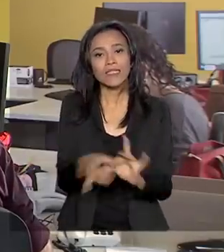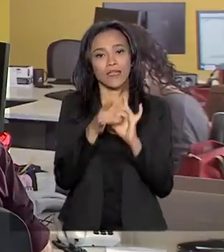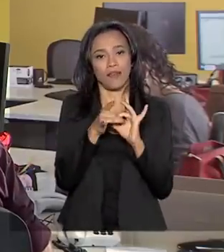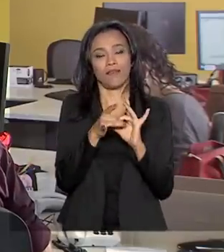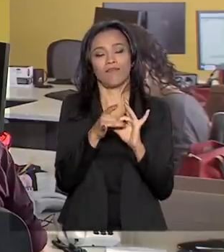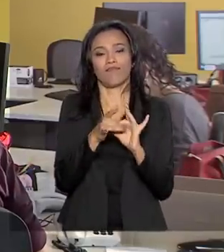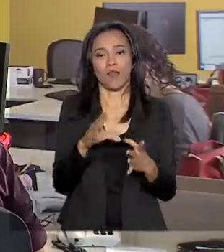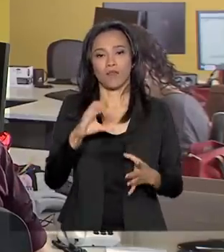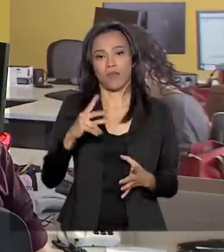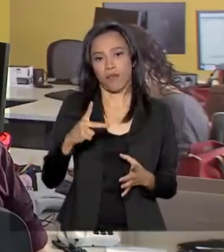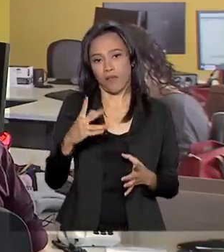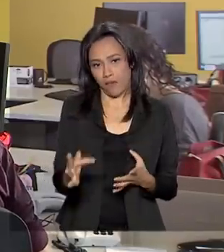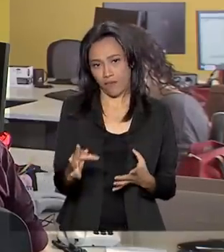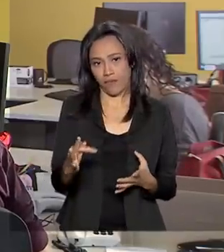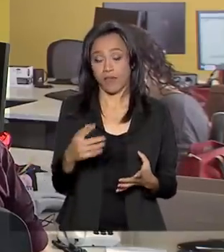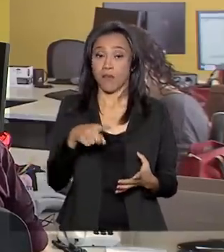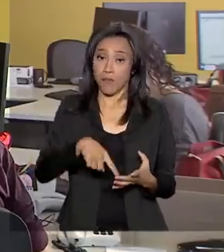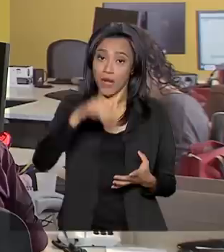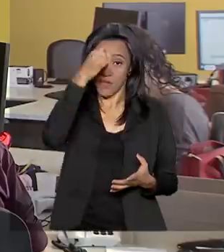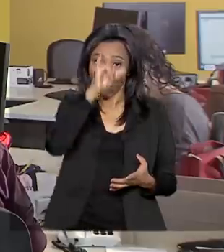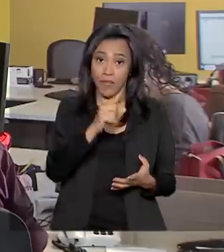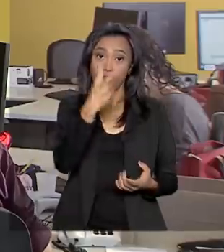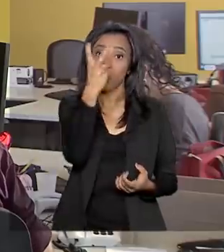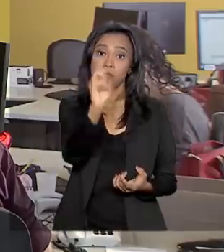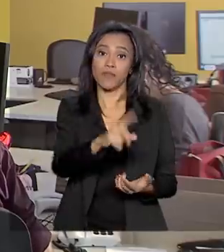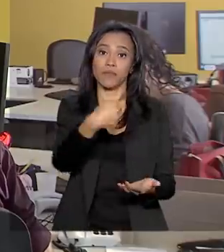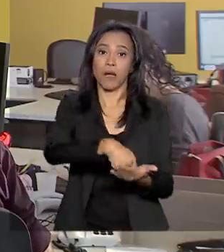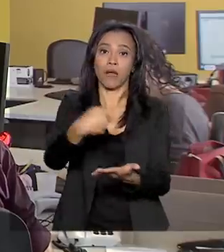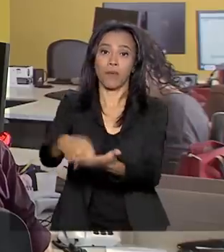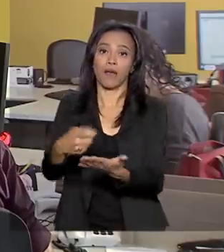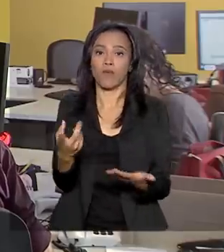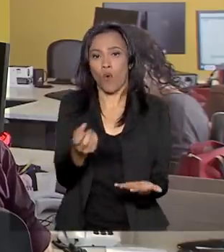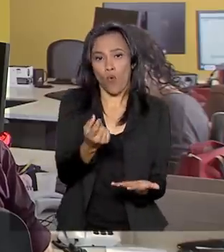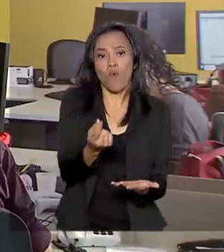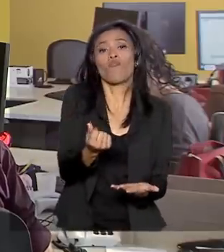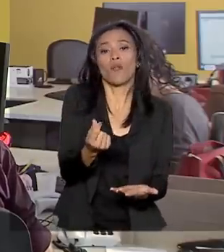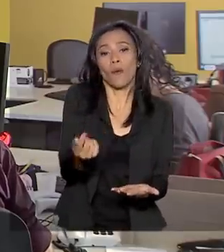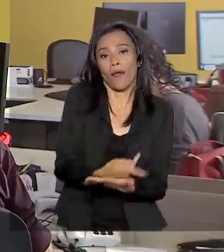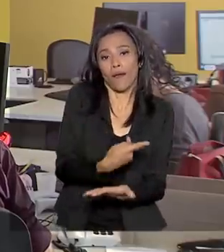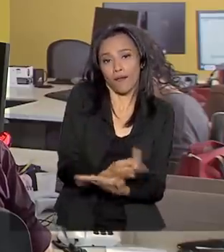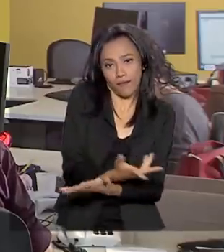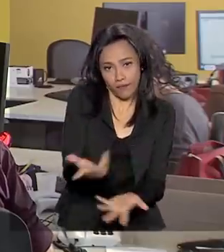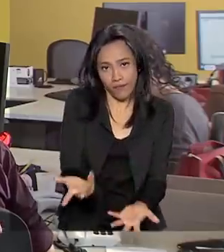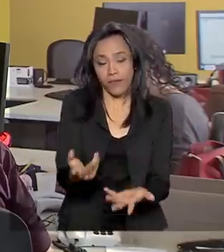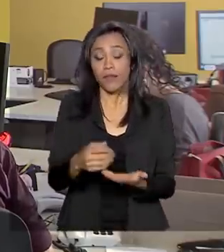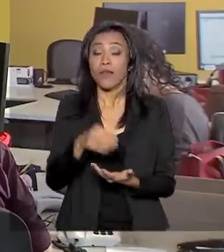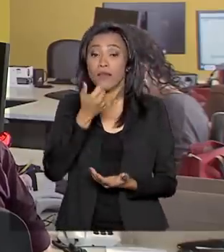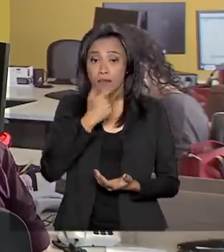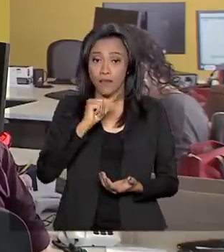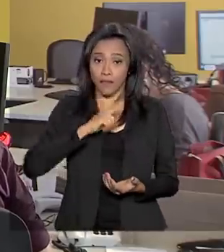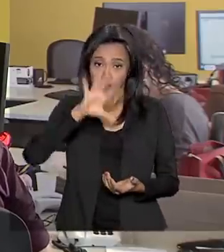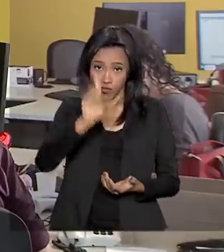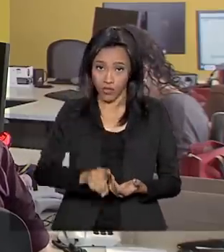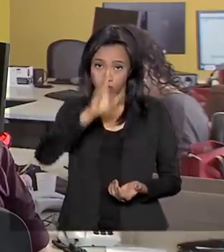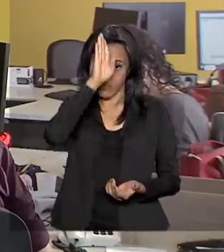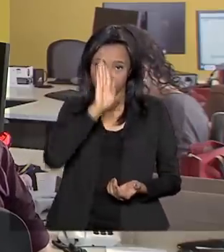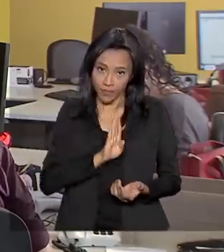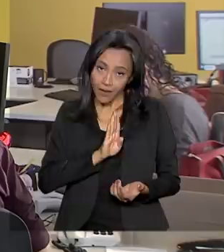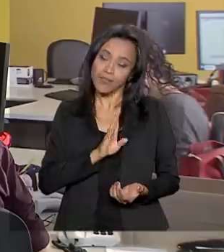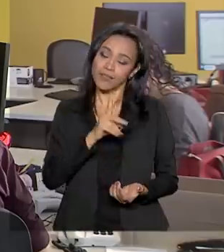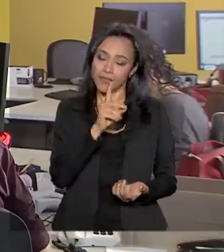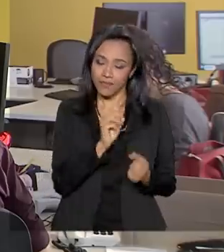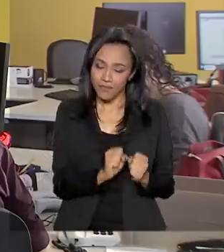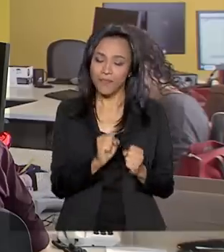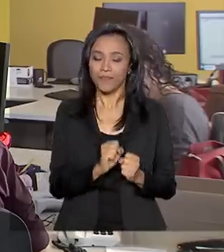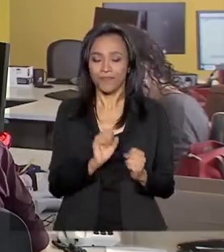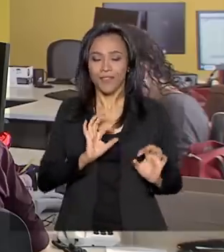participante. A medida evita pagamentos duplicados ou com valores incorretos. Quem teve direito à gratuidade está automaticamente com